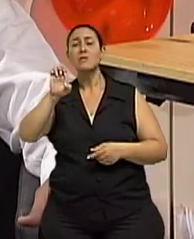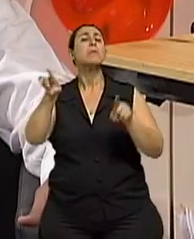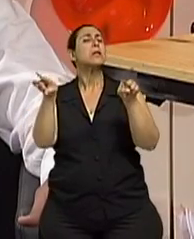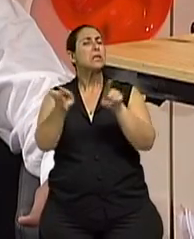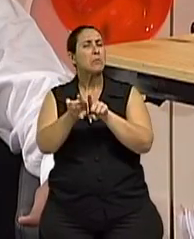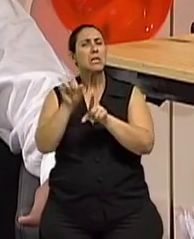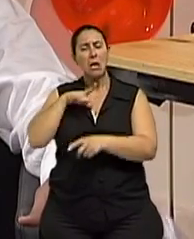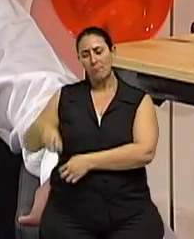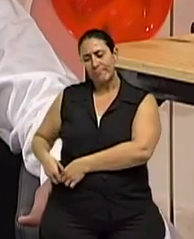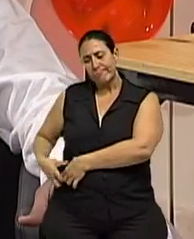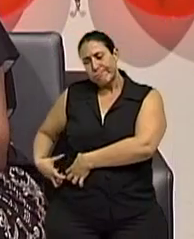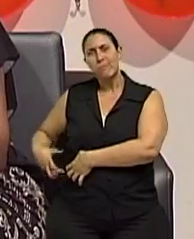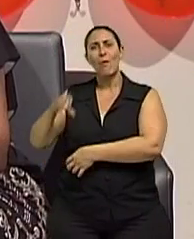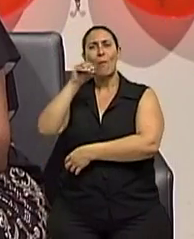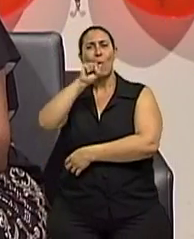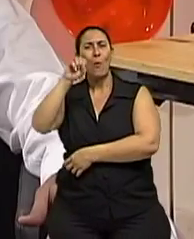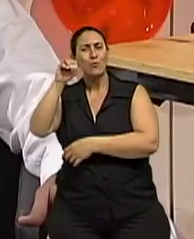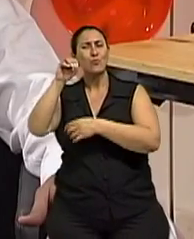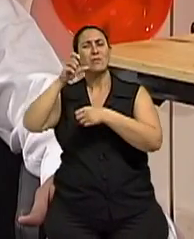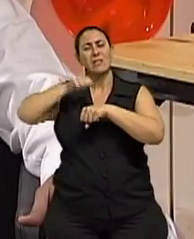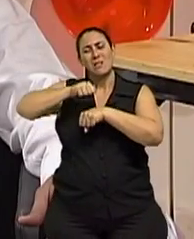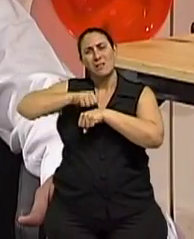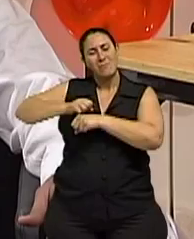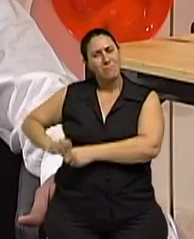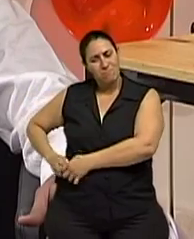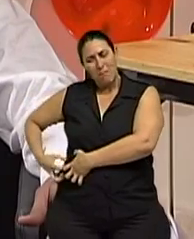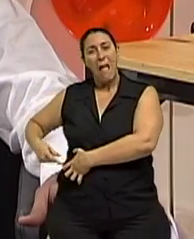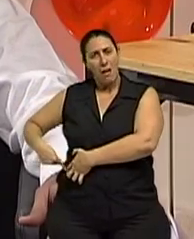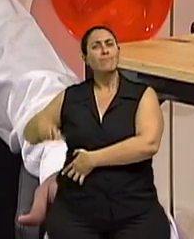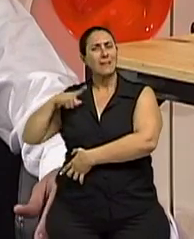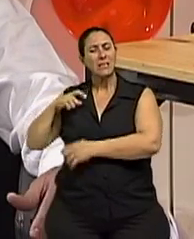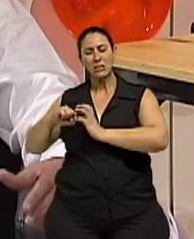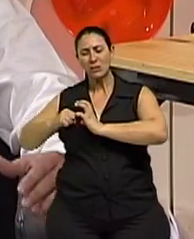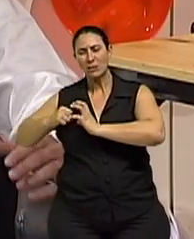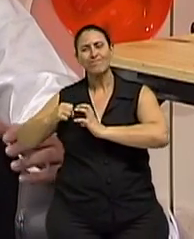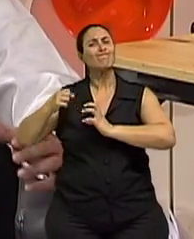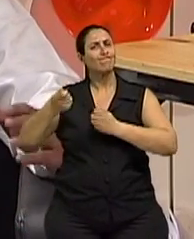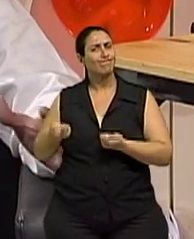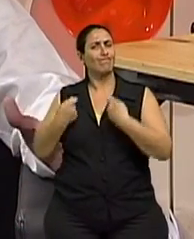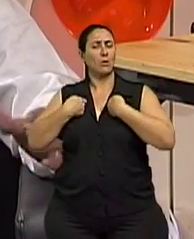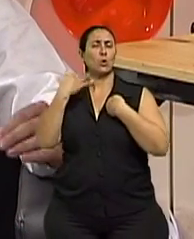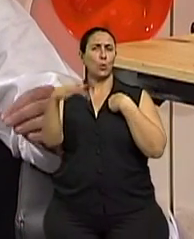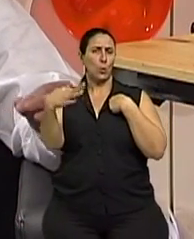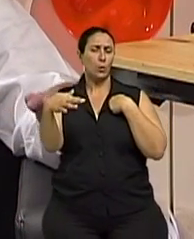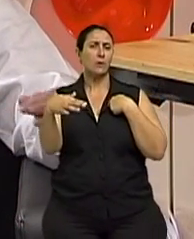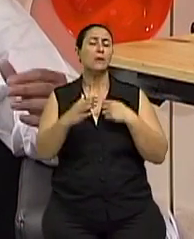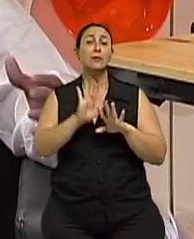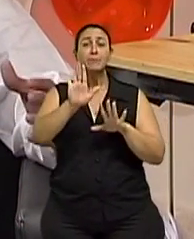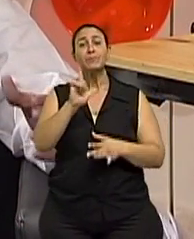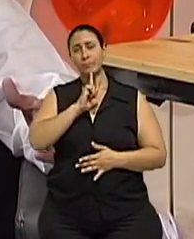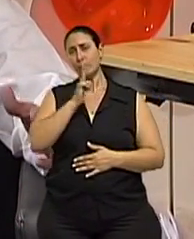quadril. E tudo isso causa dor? Tudo isso causa dor, né. Outra, uma questão assim que é muito